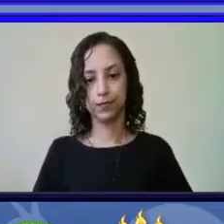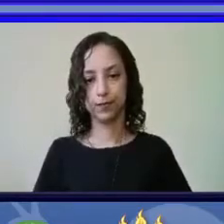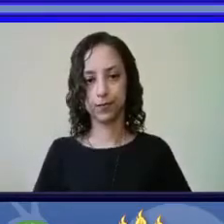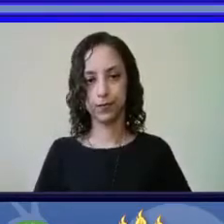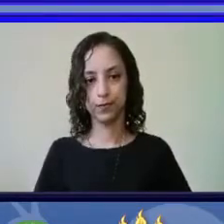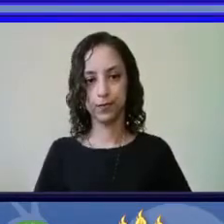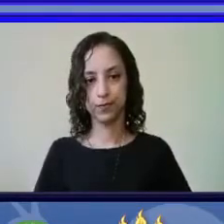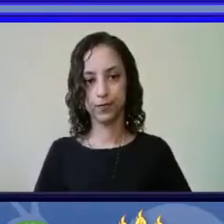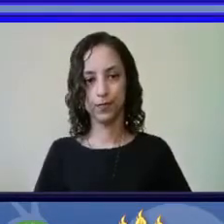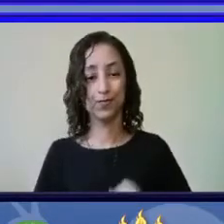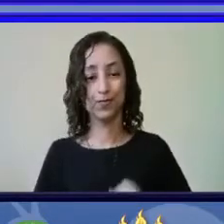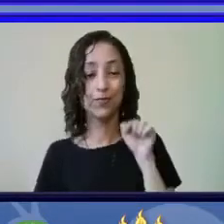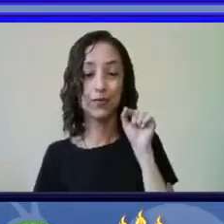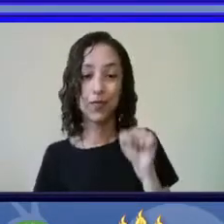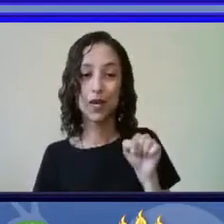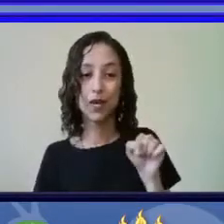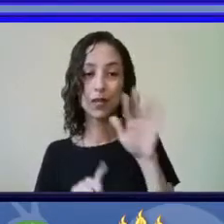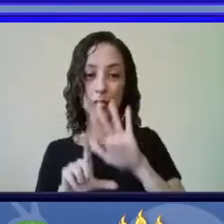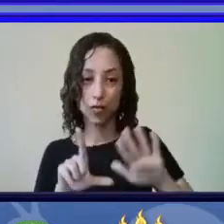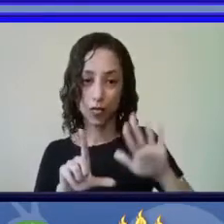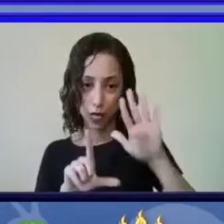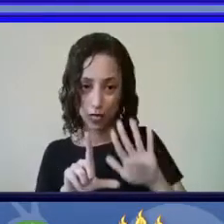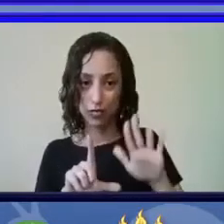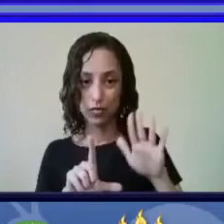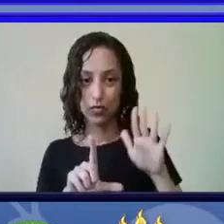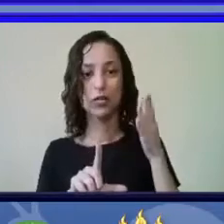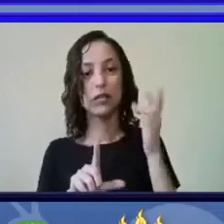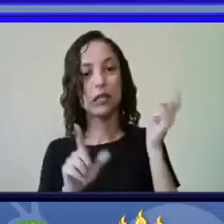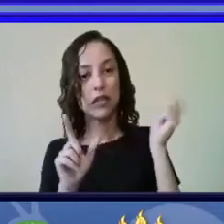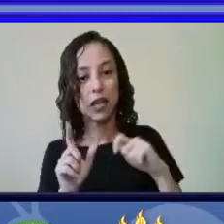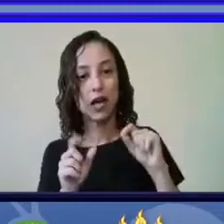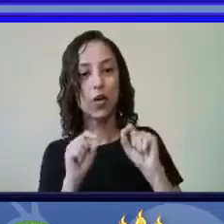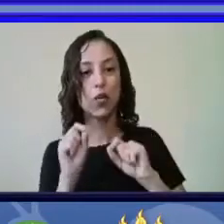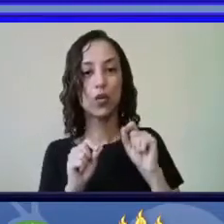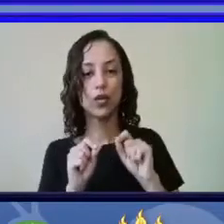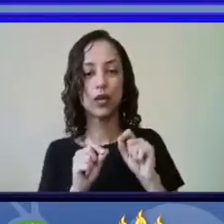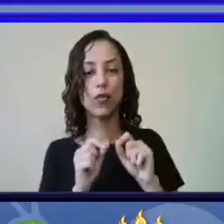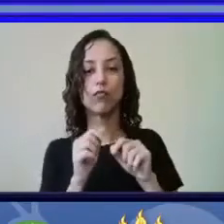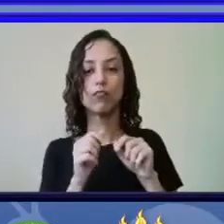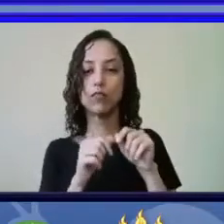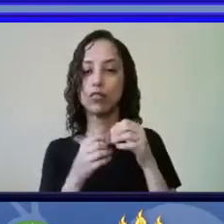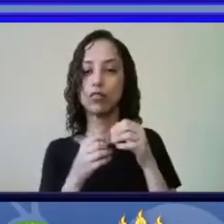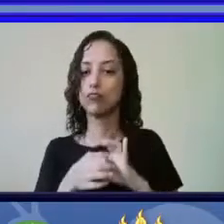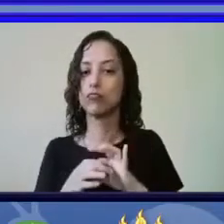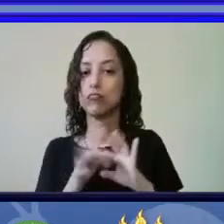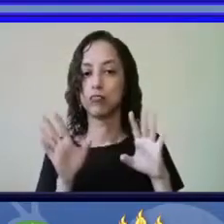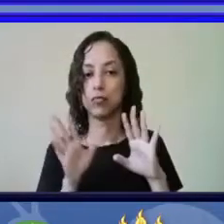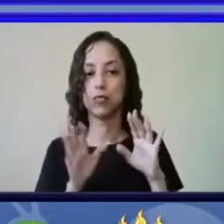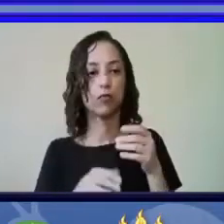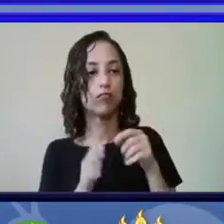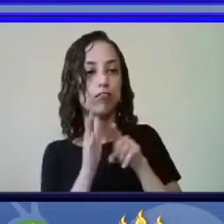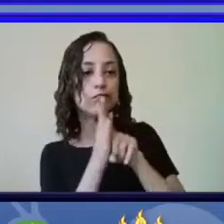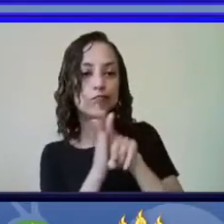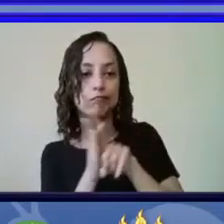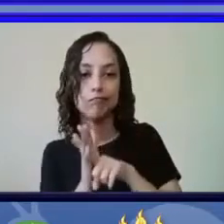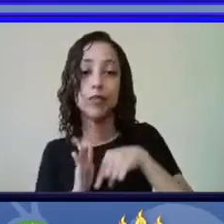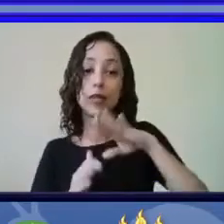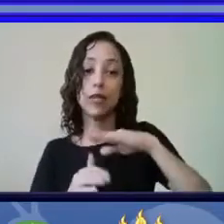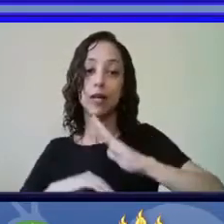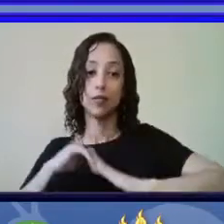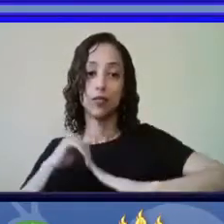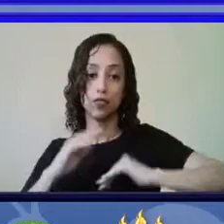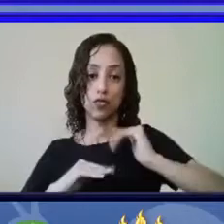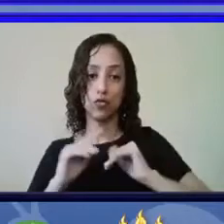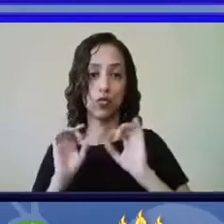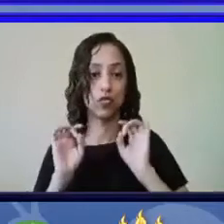Essa plataforma, por ser online, ela permite uma consulta pública, e para os especialistas, muitas